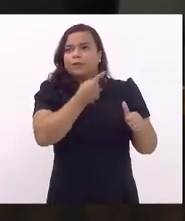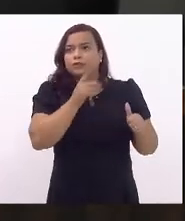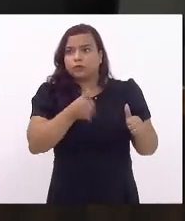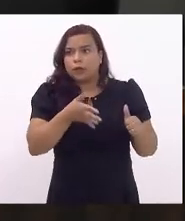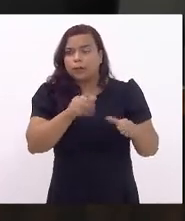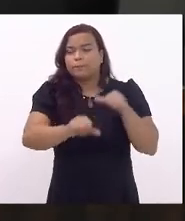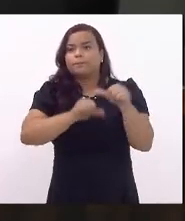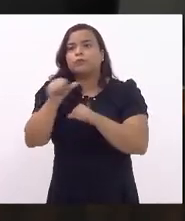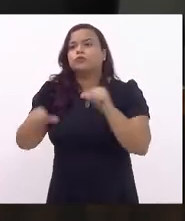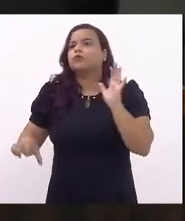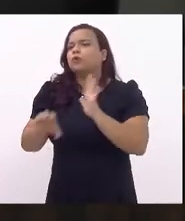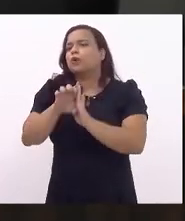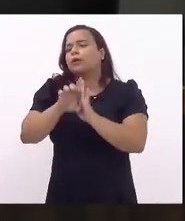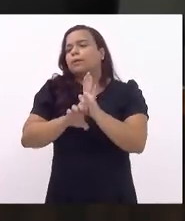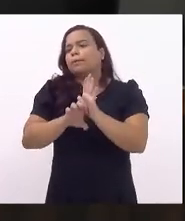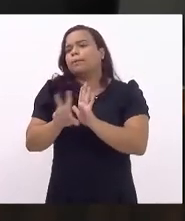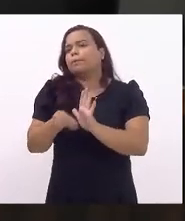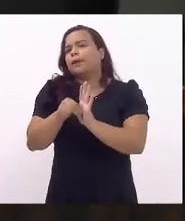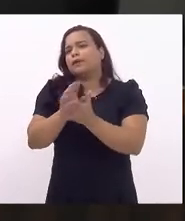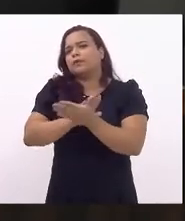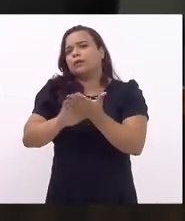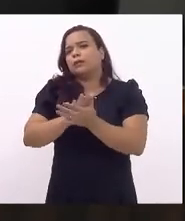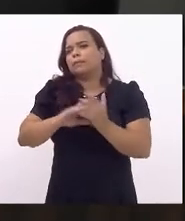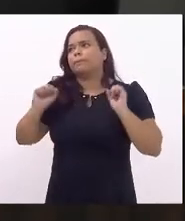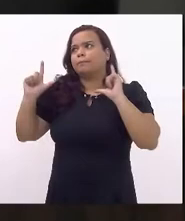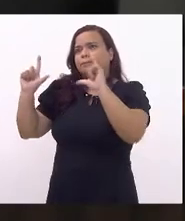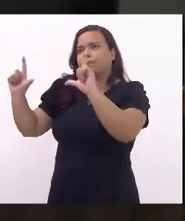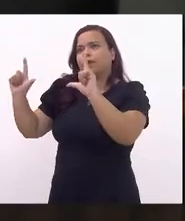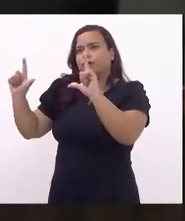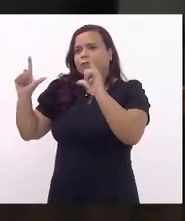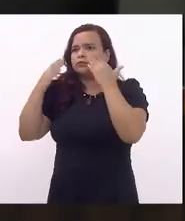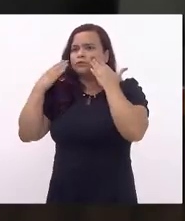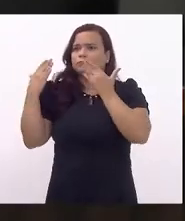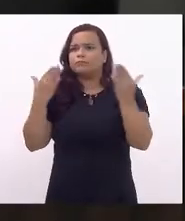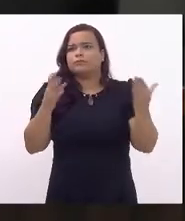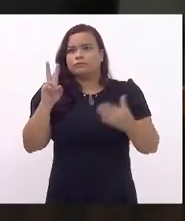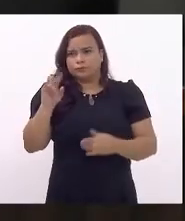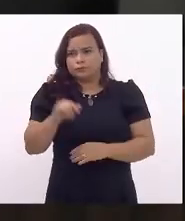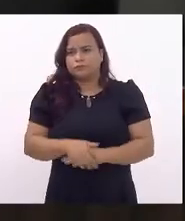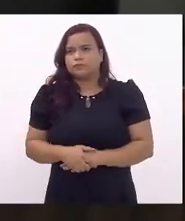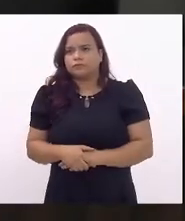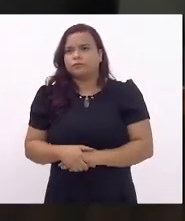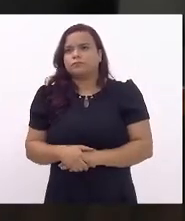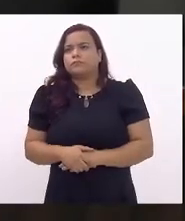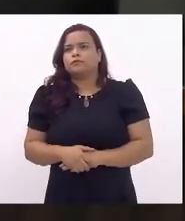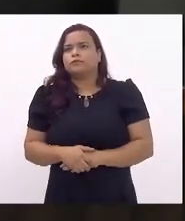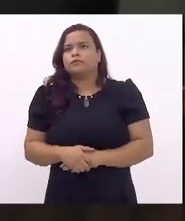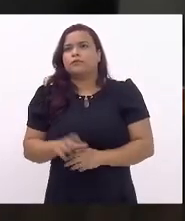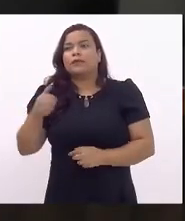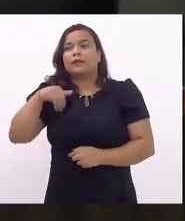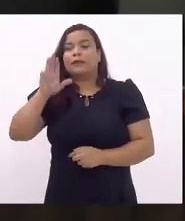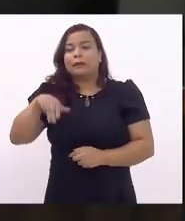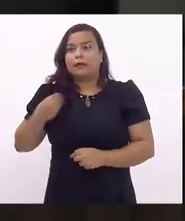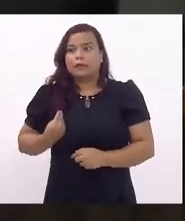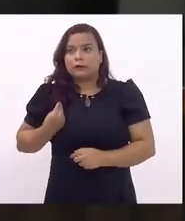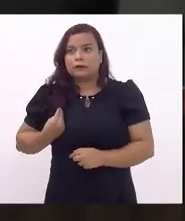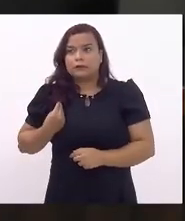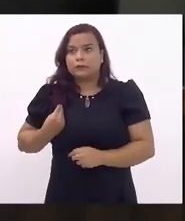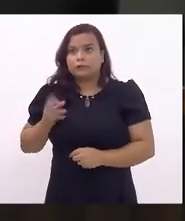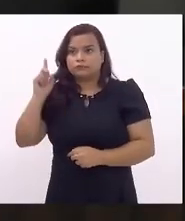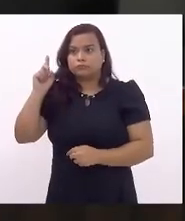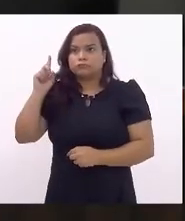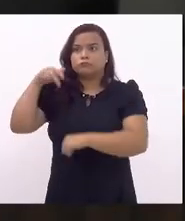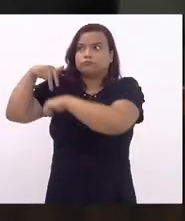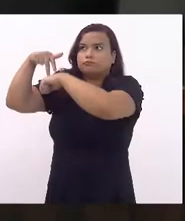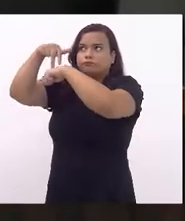a emenda no painel. Ok? Então, senhores parlamentares, esse encontro nos gabinetes. Estamos